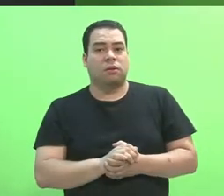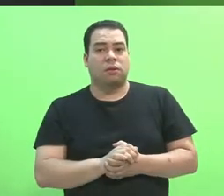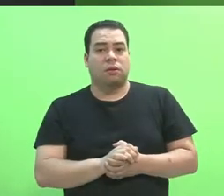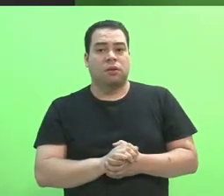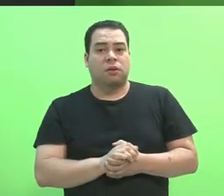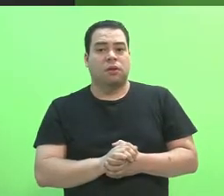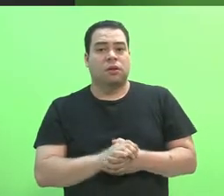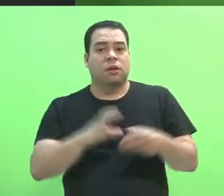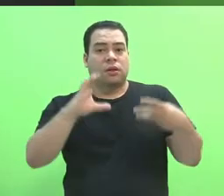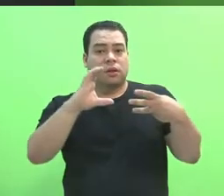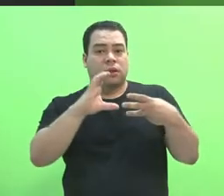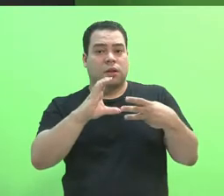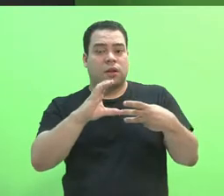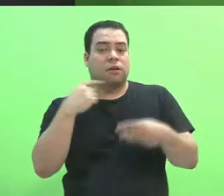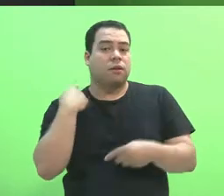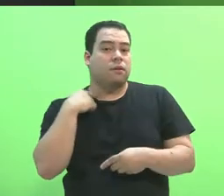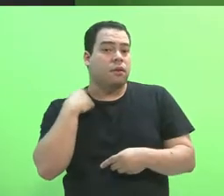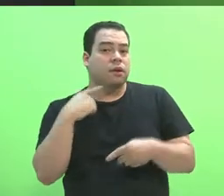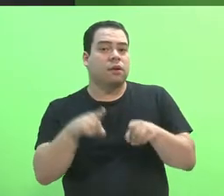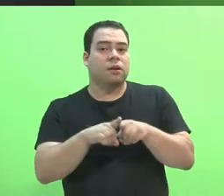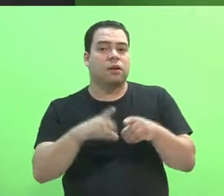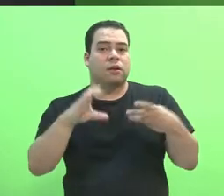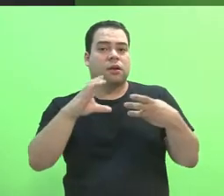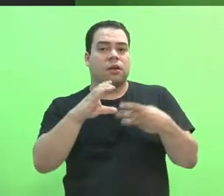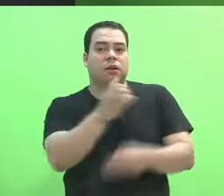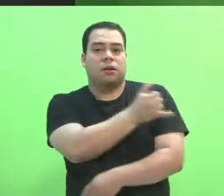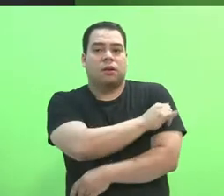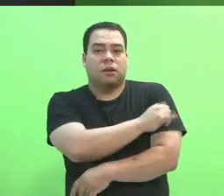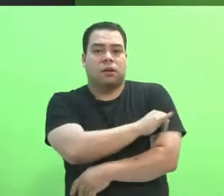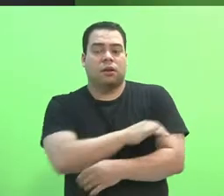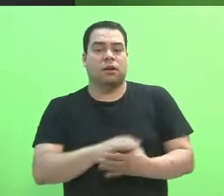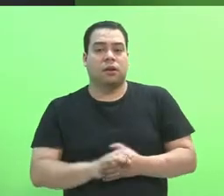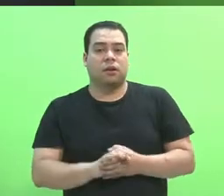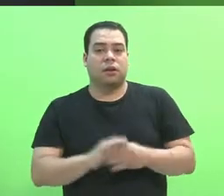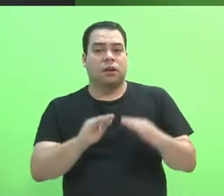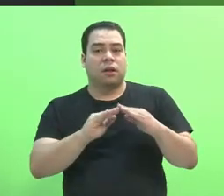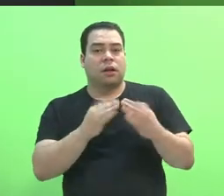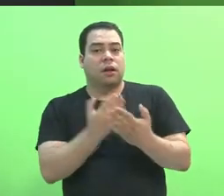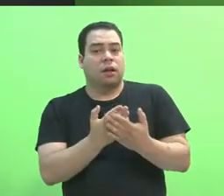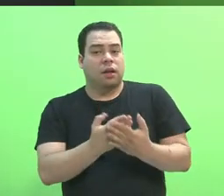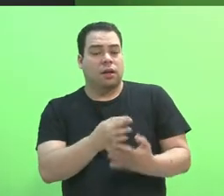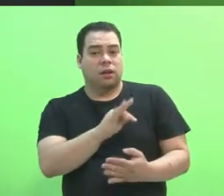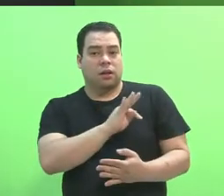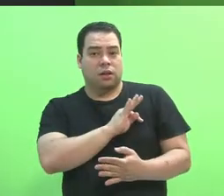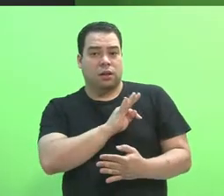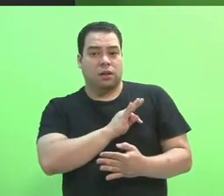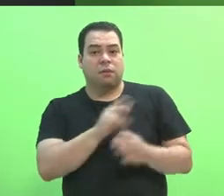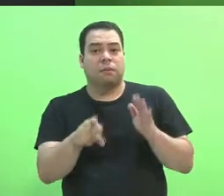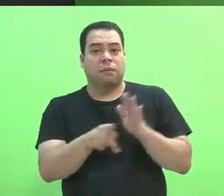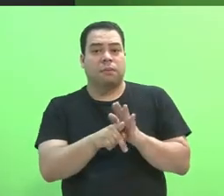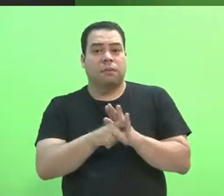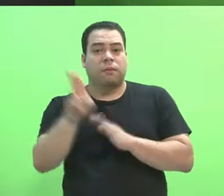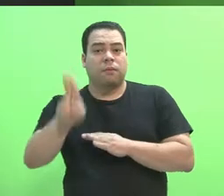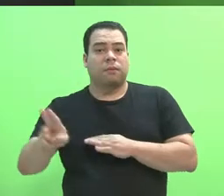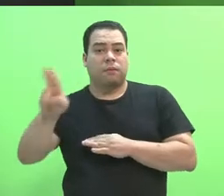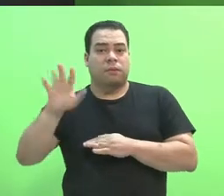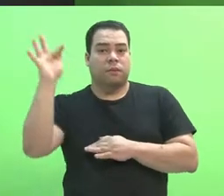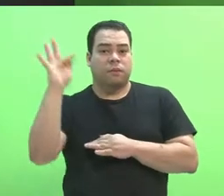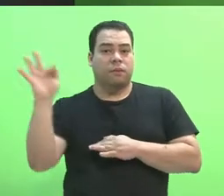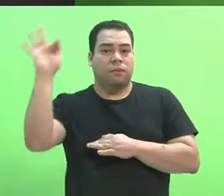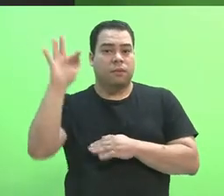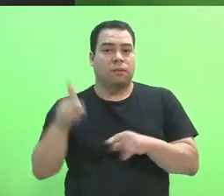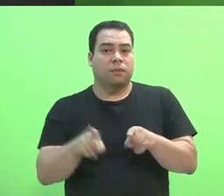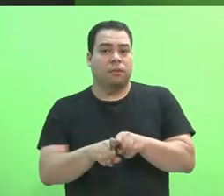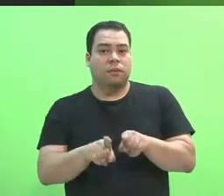o Cefete Minas e Rio, as escolas técnicas vinculadas às universidades federais, a